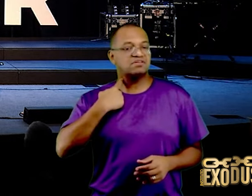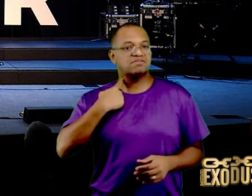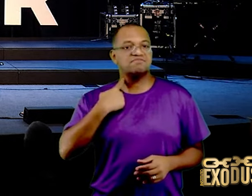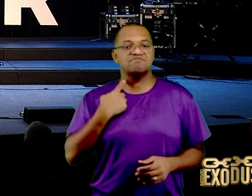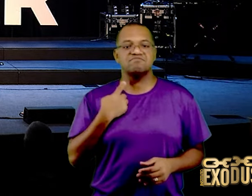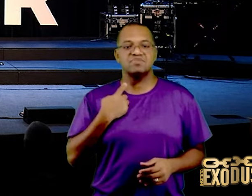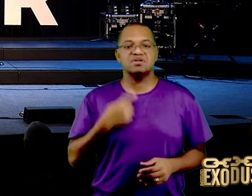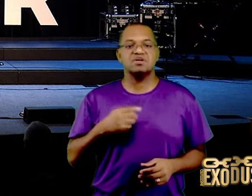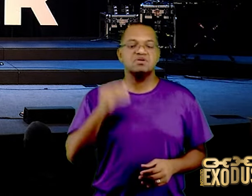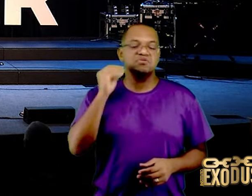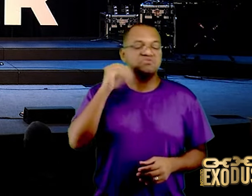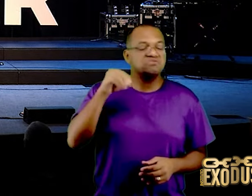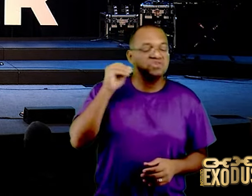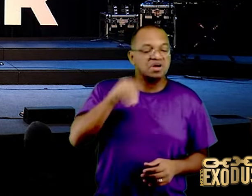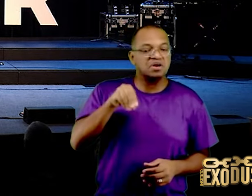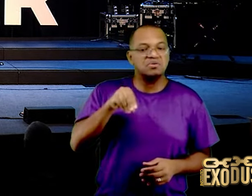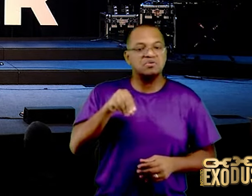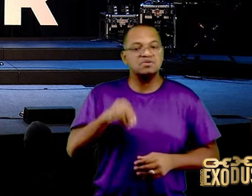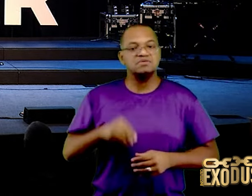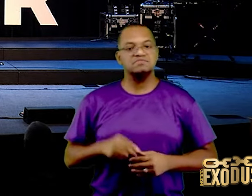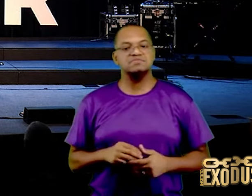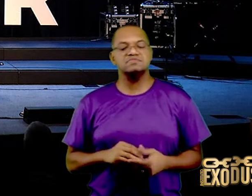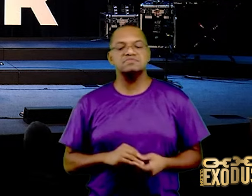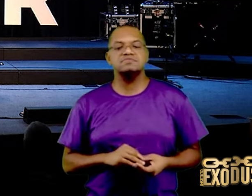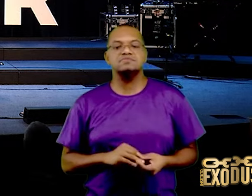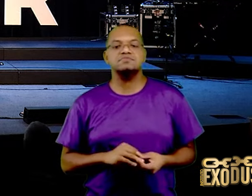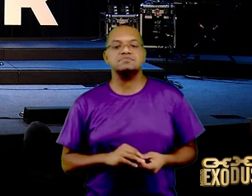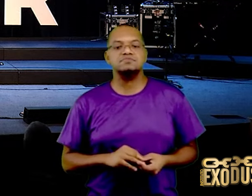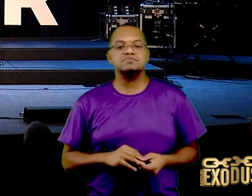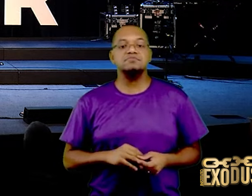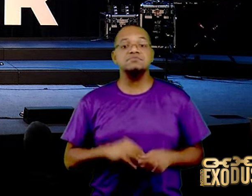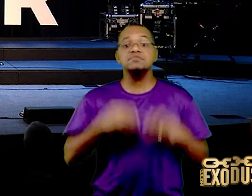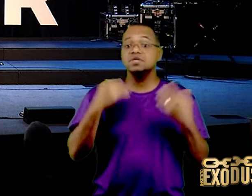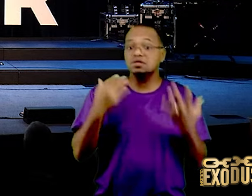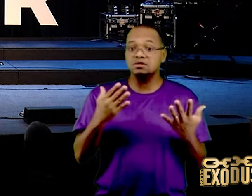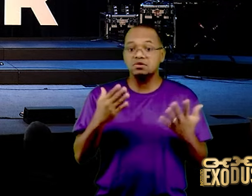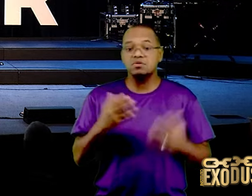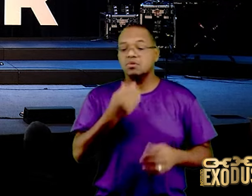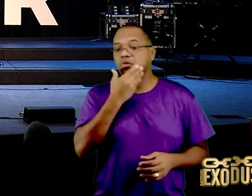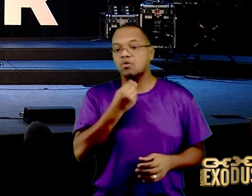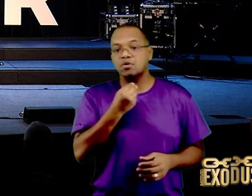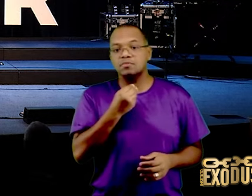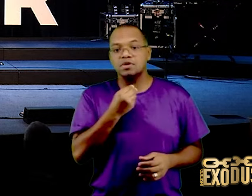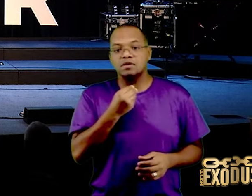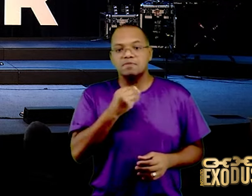esse cara aqui é Acabe, esse personagem, então o homem, armou o arco,